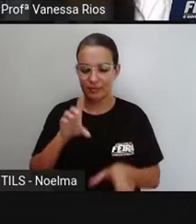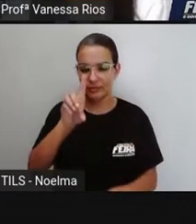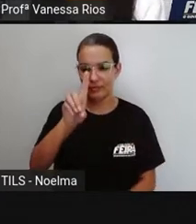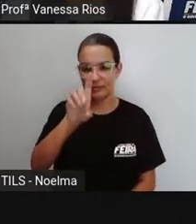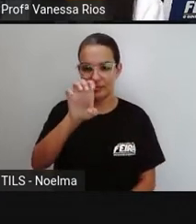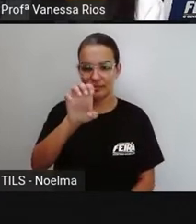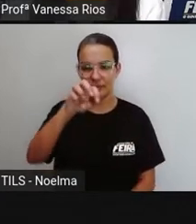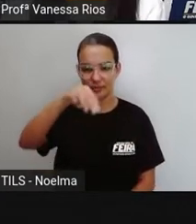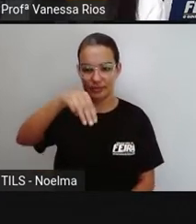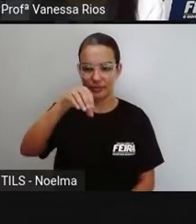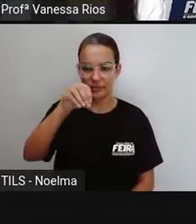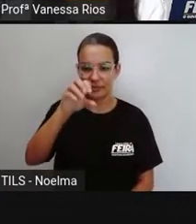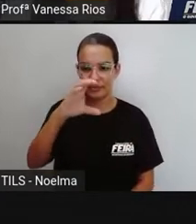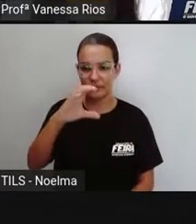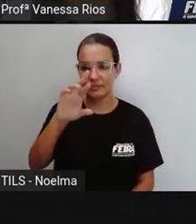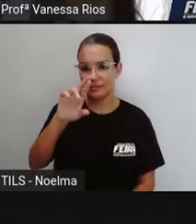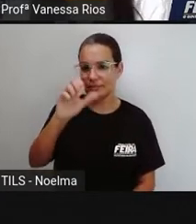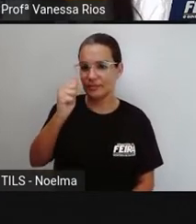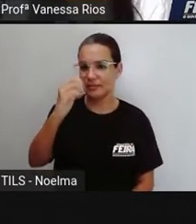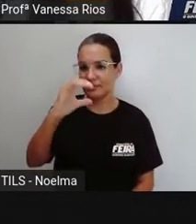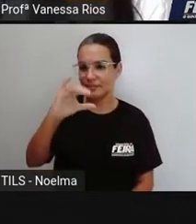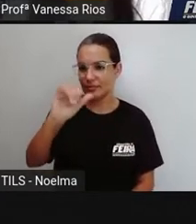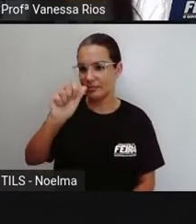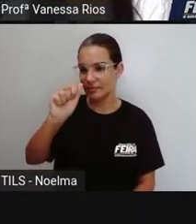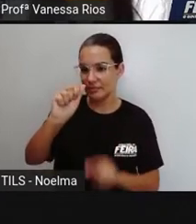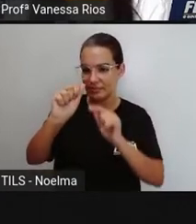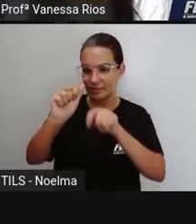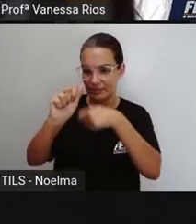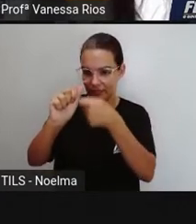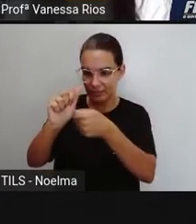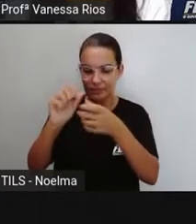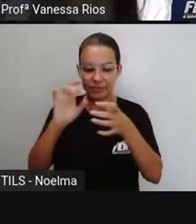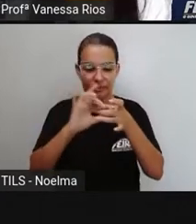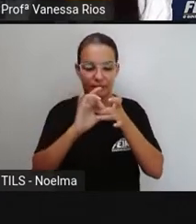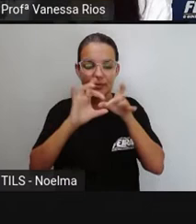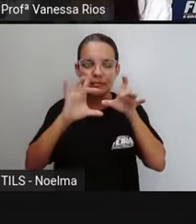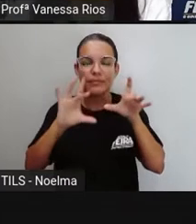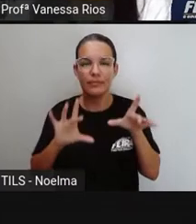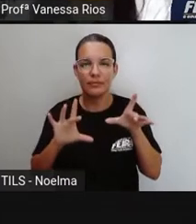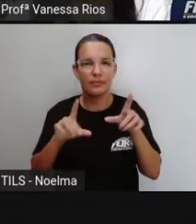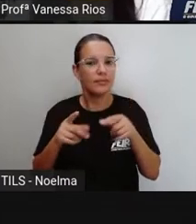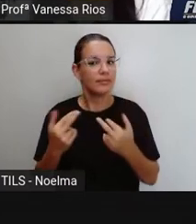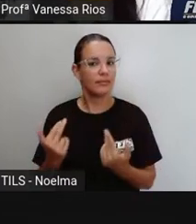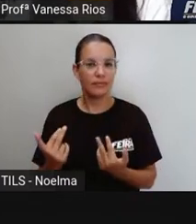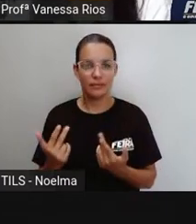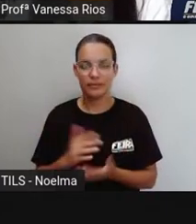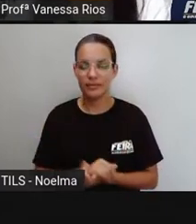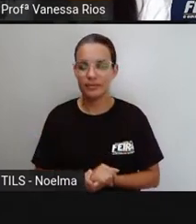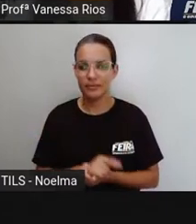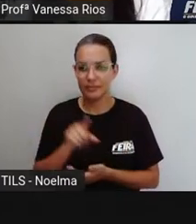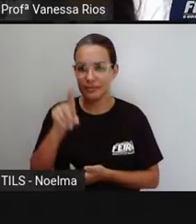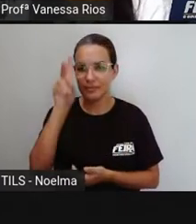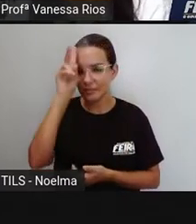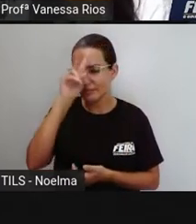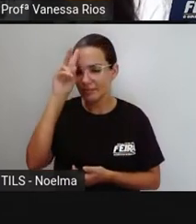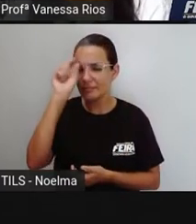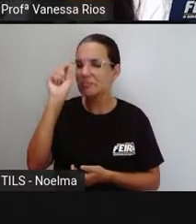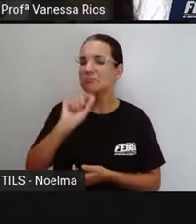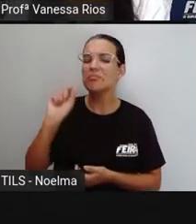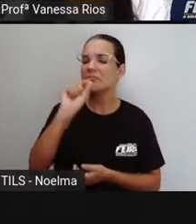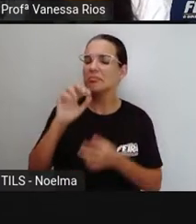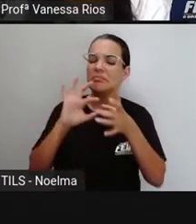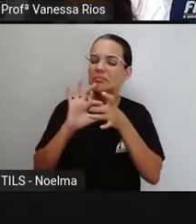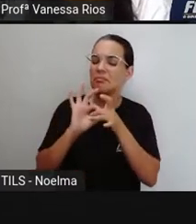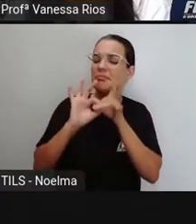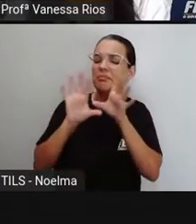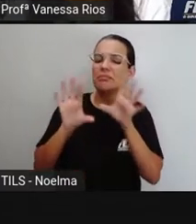e é por isso que a Pro traz aí a pergunta para a gente observar. O que é democracia? Estão lembrados que a gente teve uma aula,